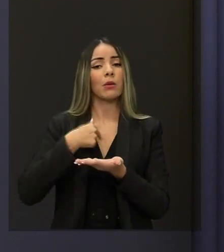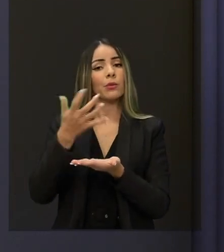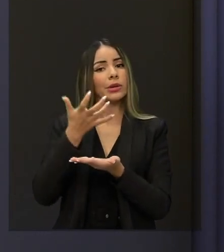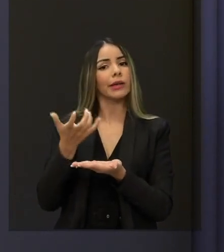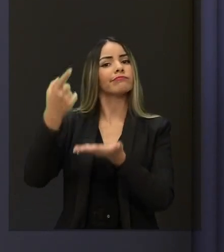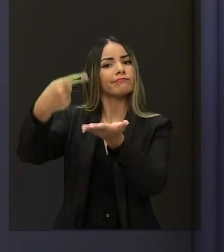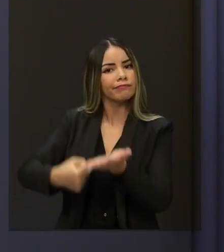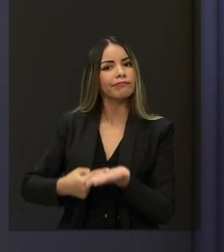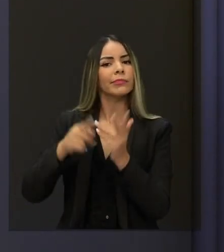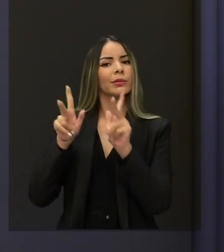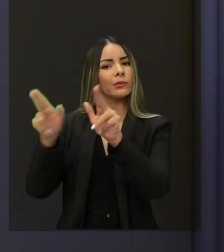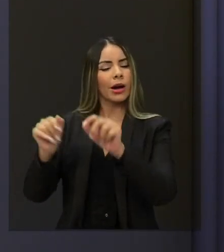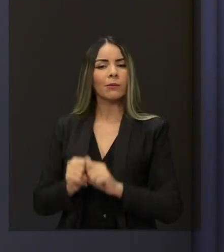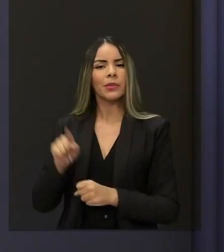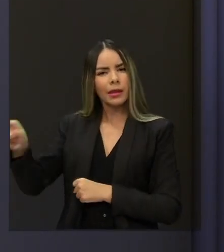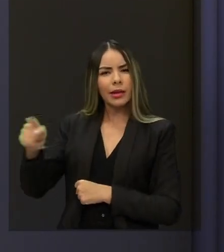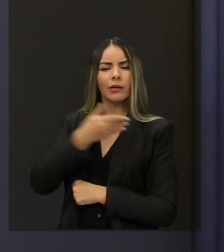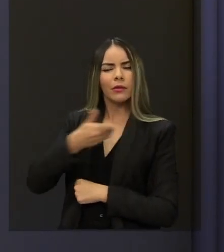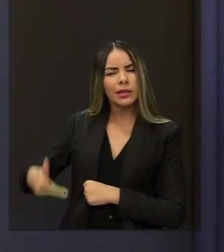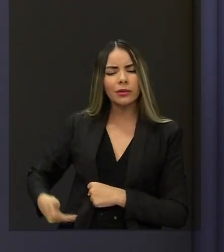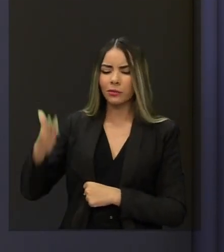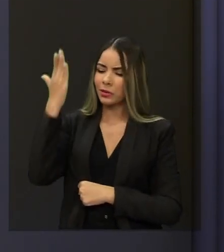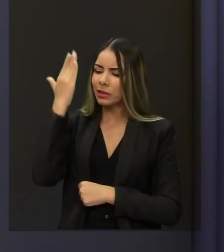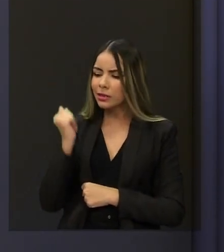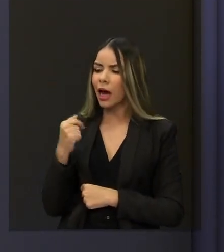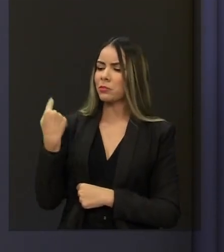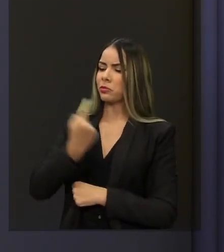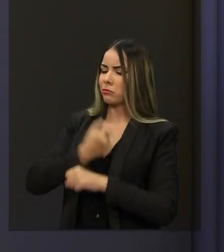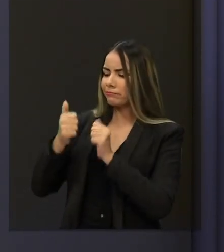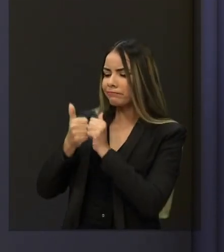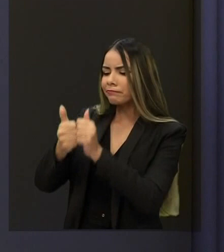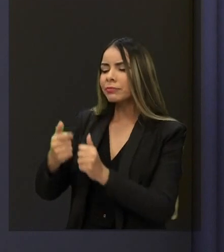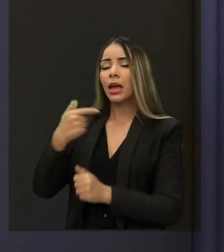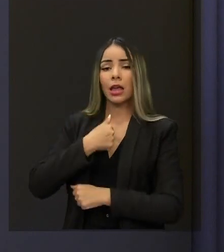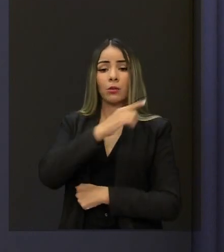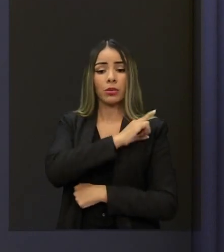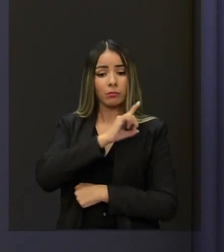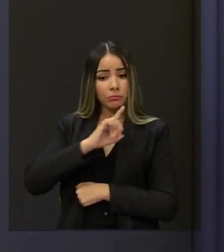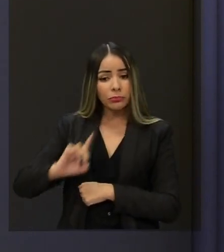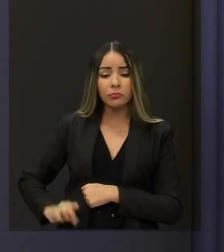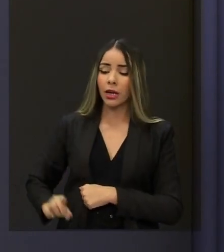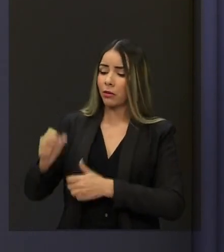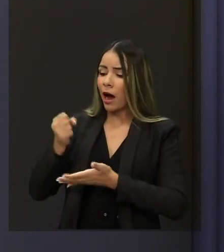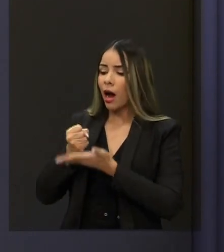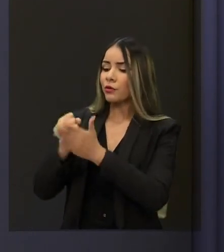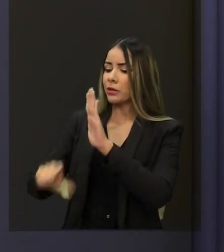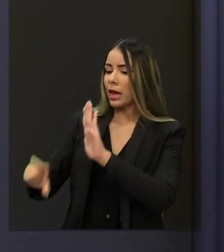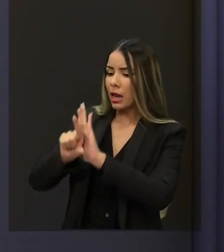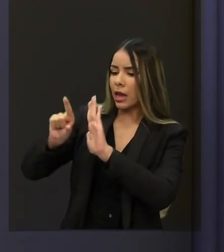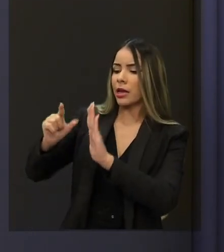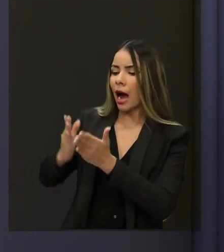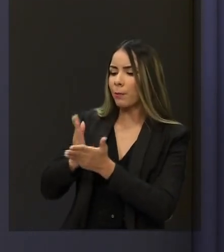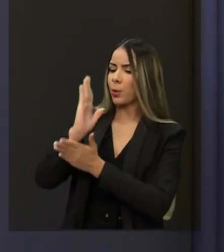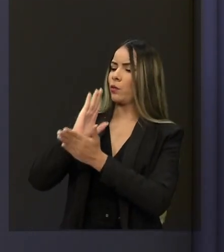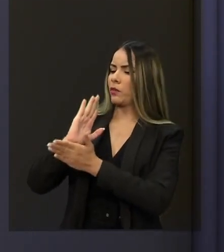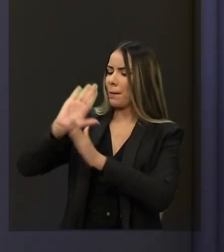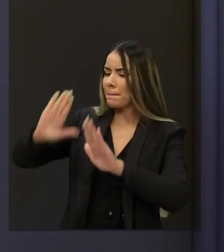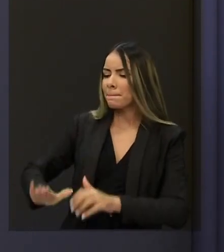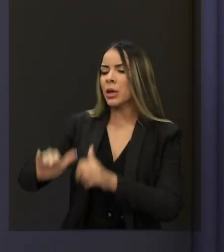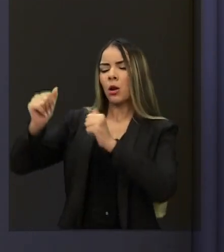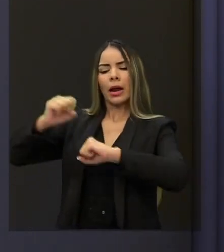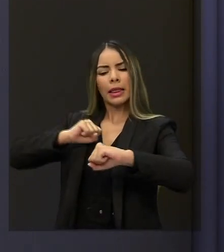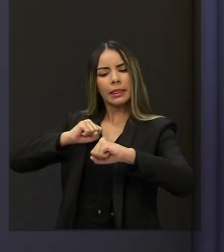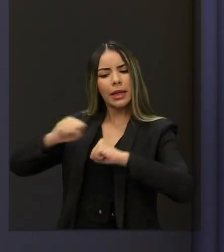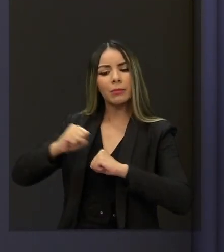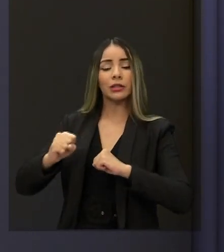Um governador que sabe o que estava sendo feito, acompanhou. Eu, como deputado, ajudei a aprovar as leis, melhorei, debati. Eu sei